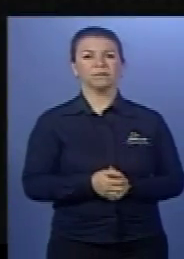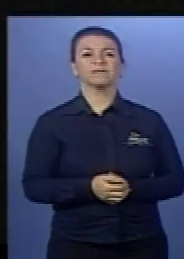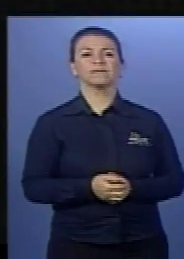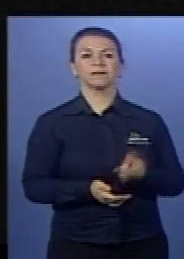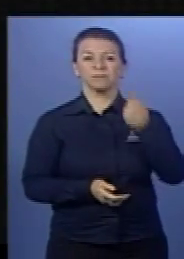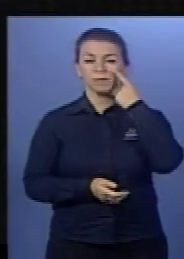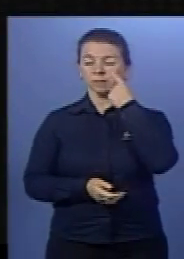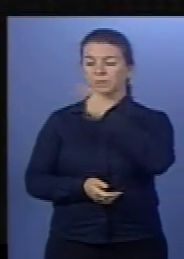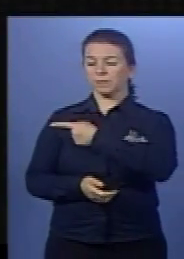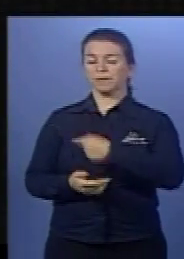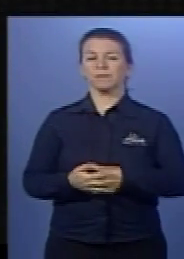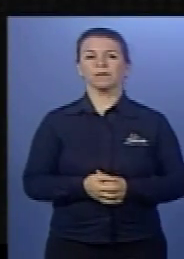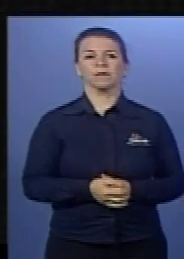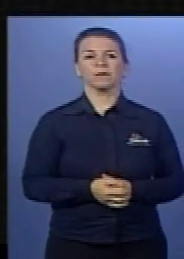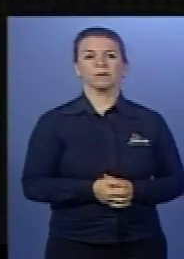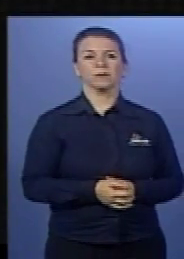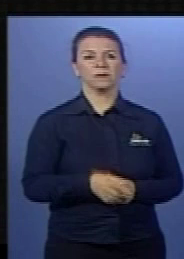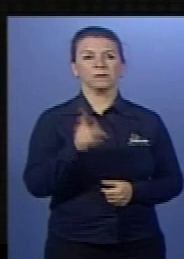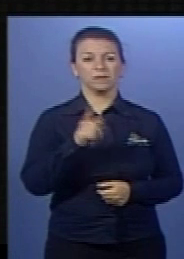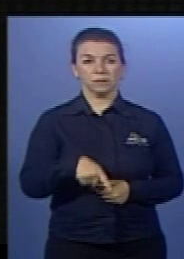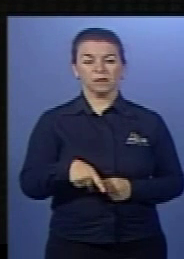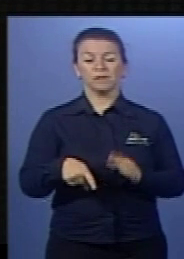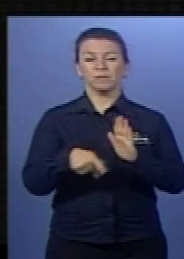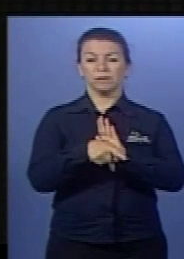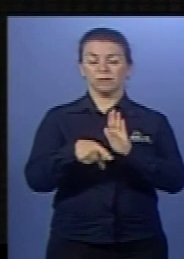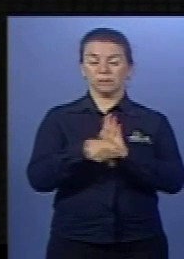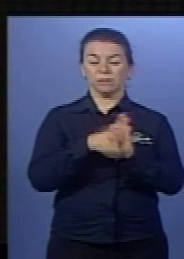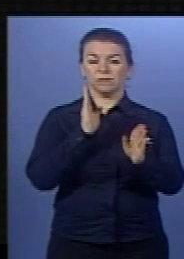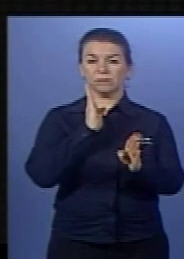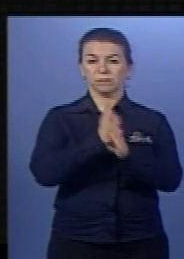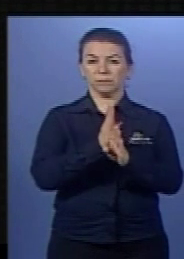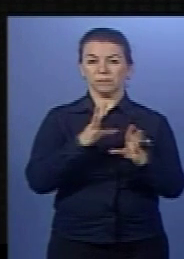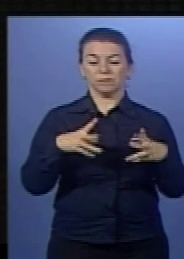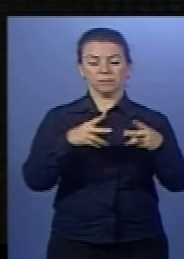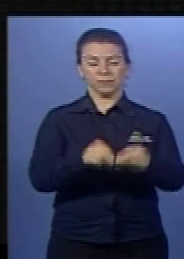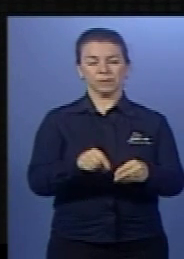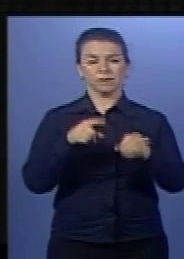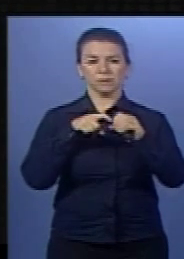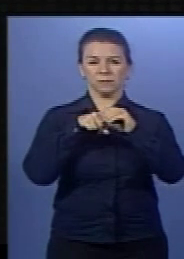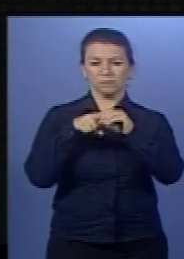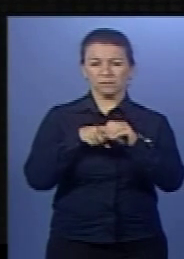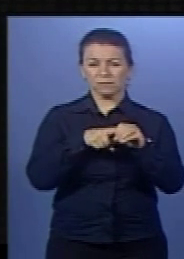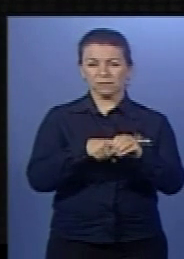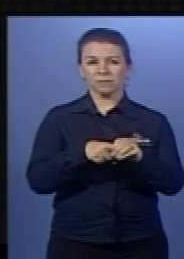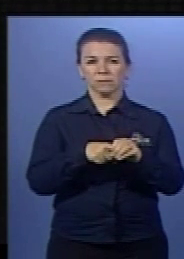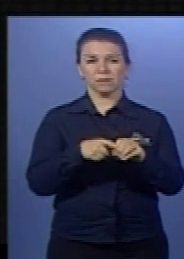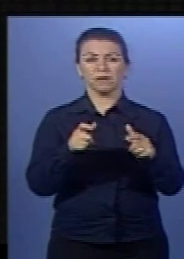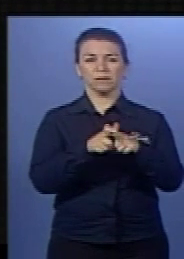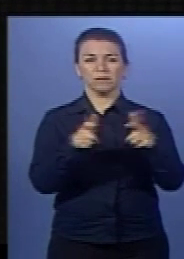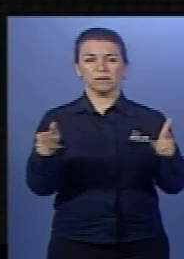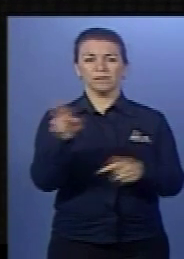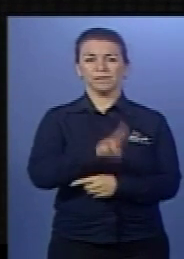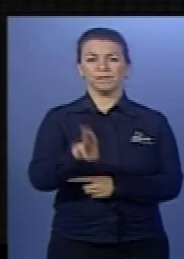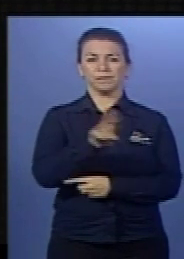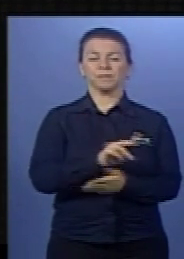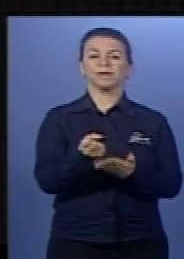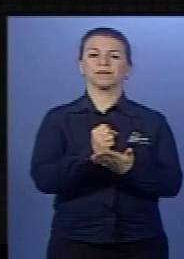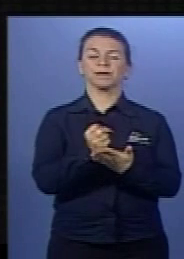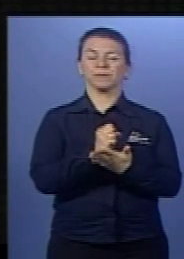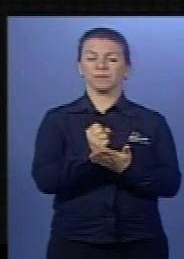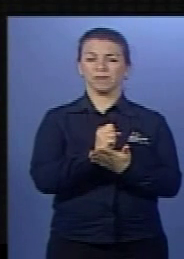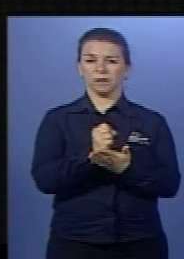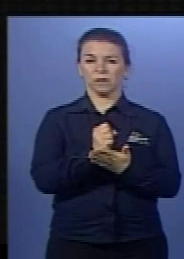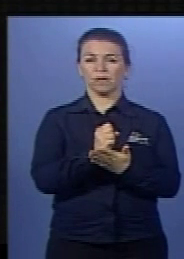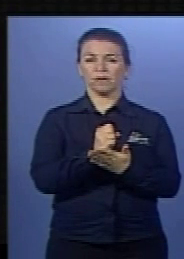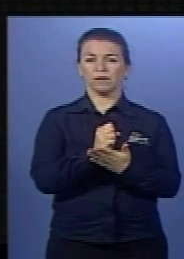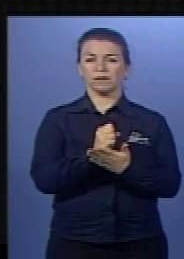a questão. É por isso, e por isso, esses organismos vêm sendo amplamente usados para o controle